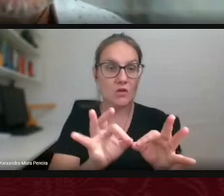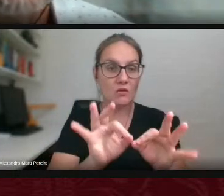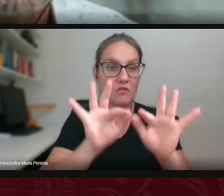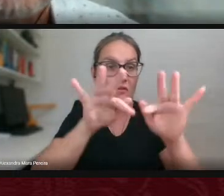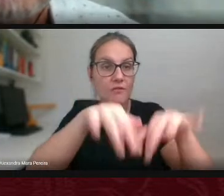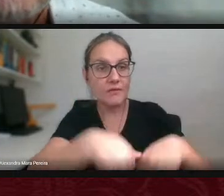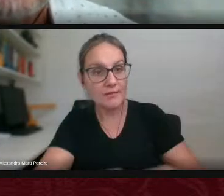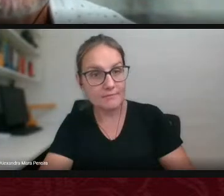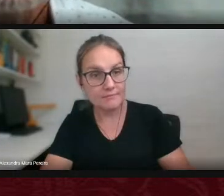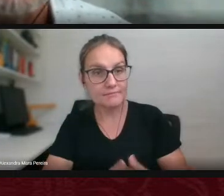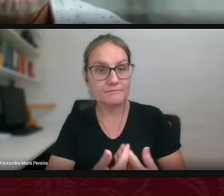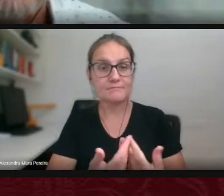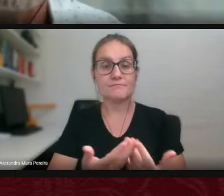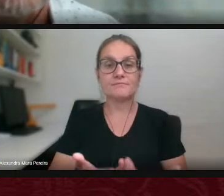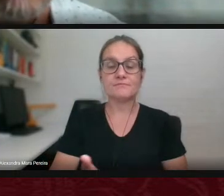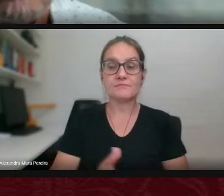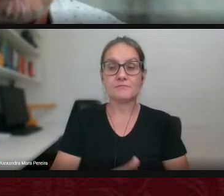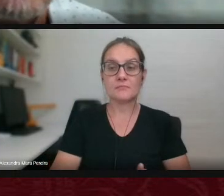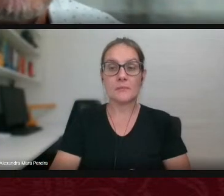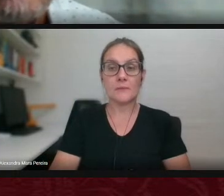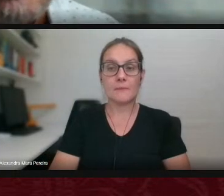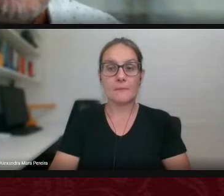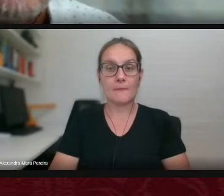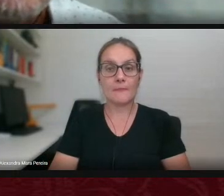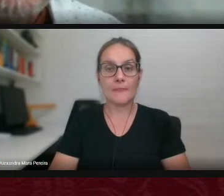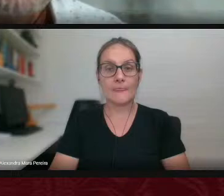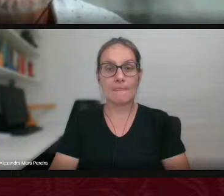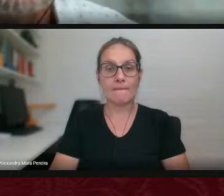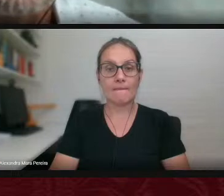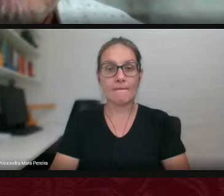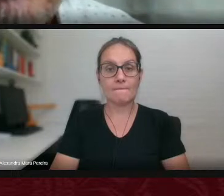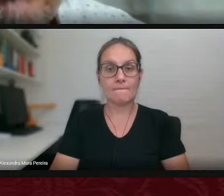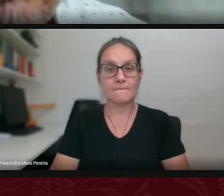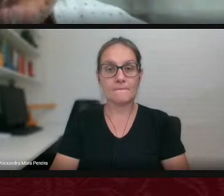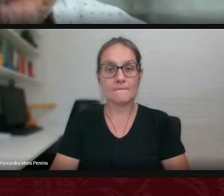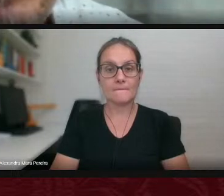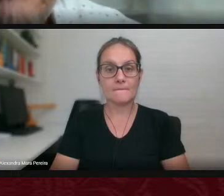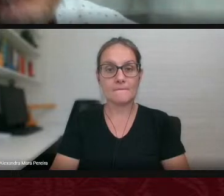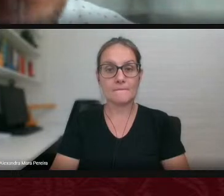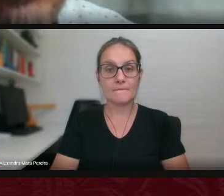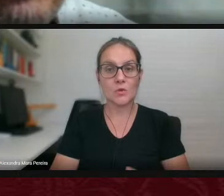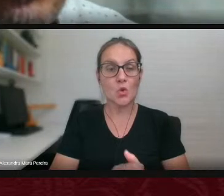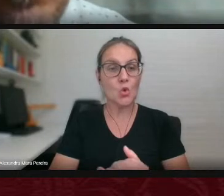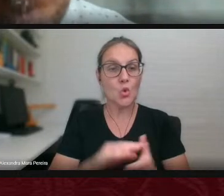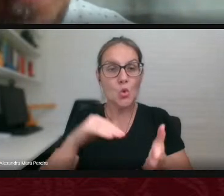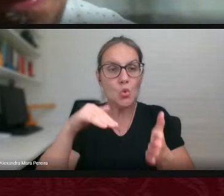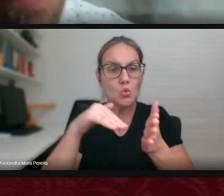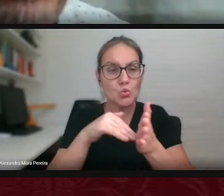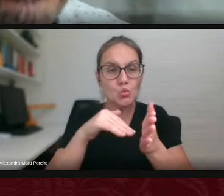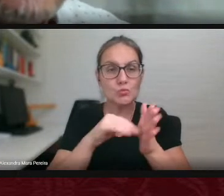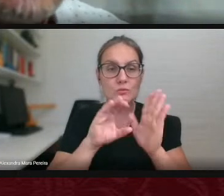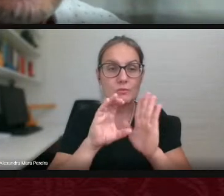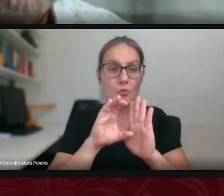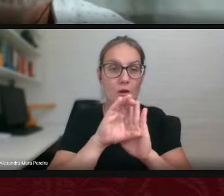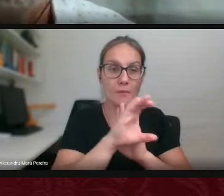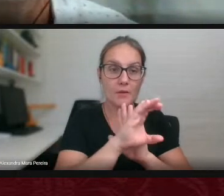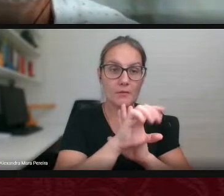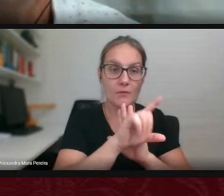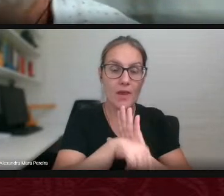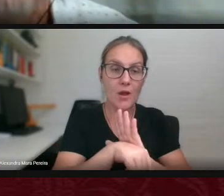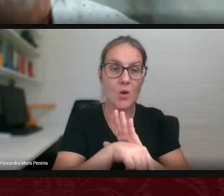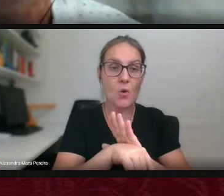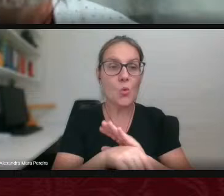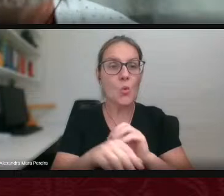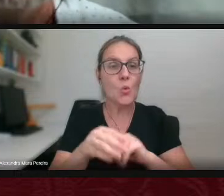migrantes e geografias menores e o último capítulo é um exercício